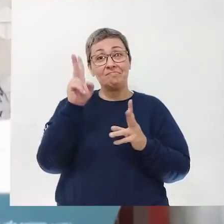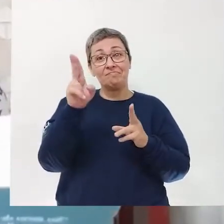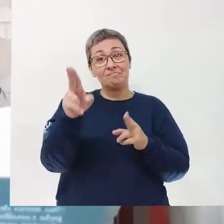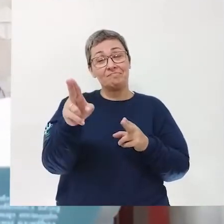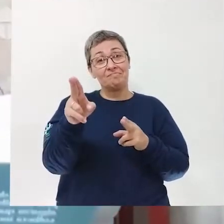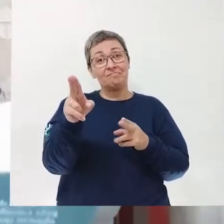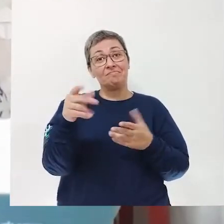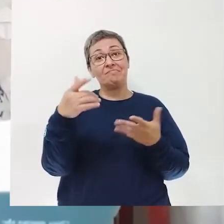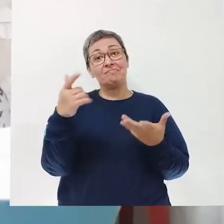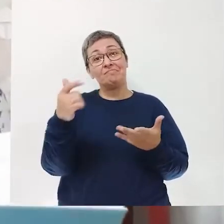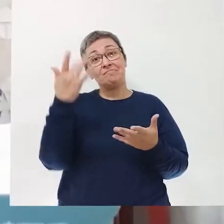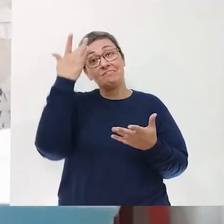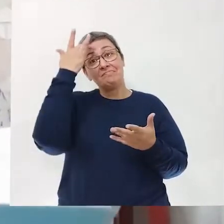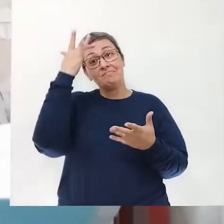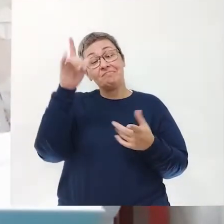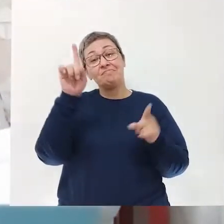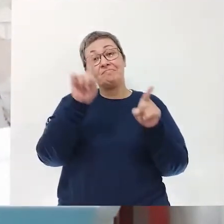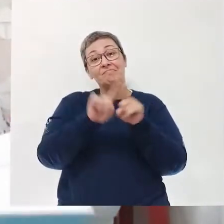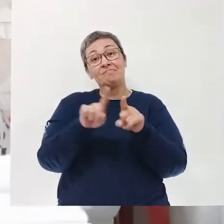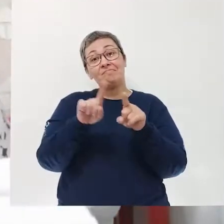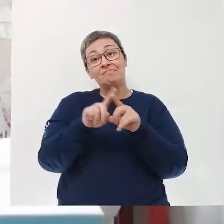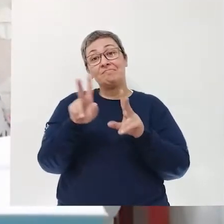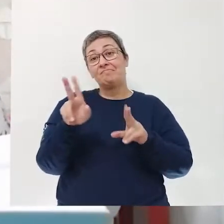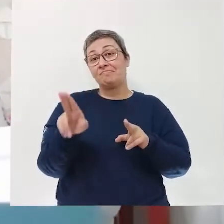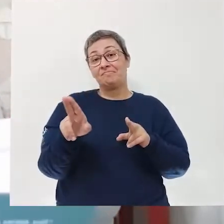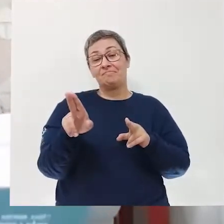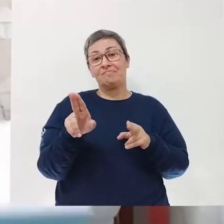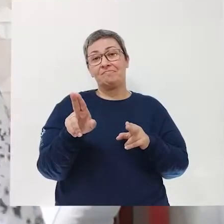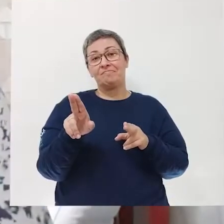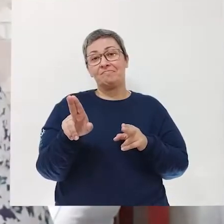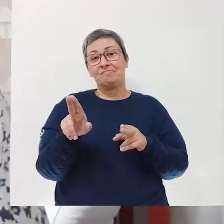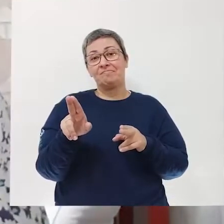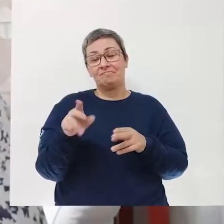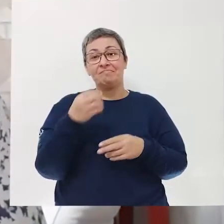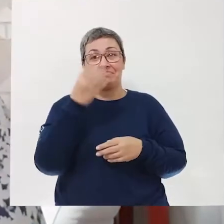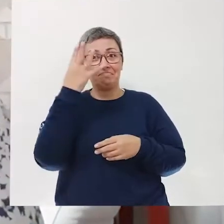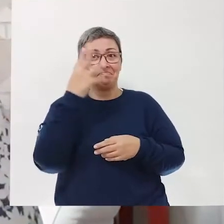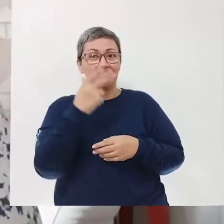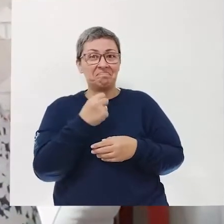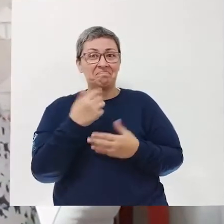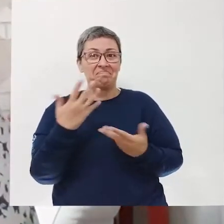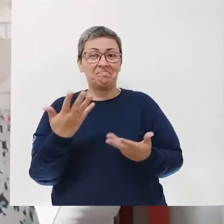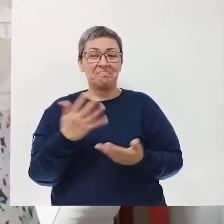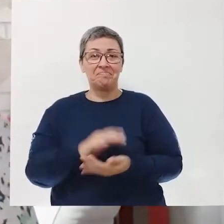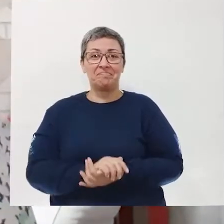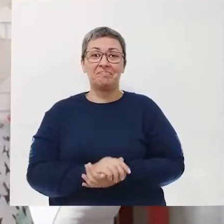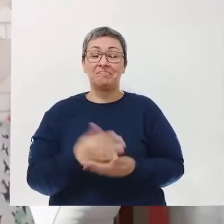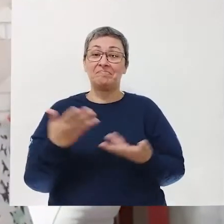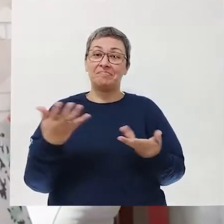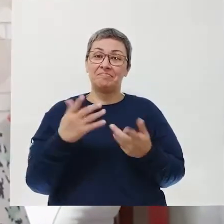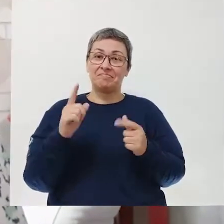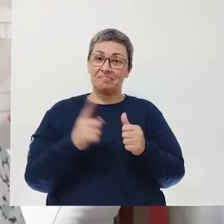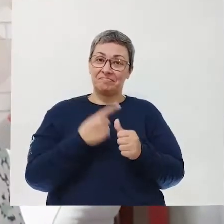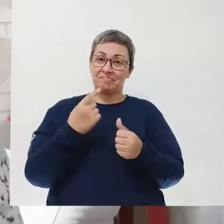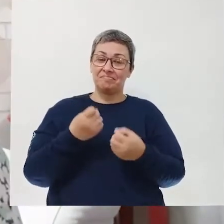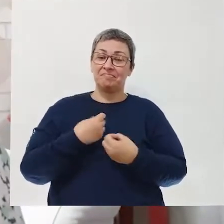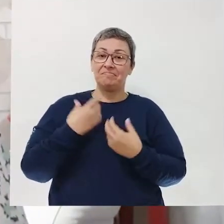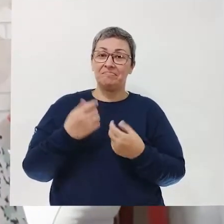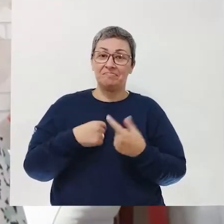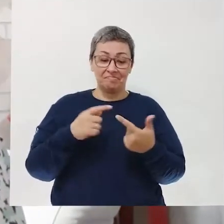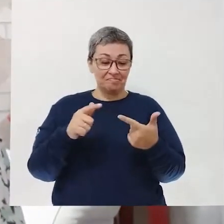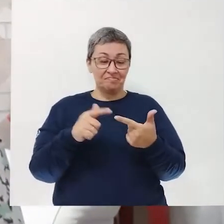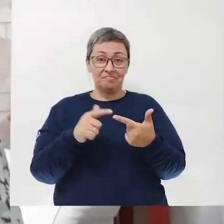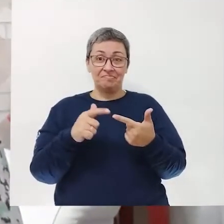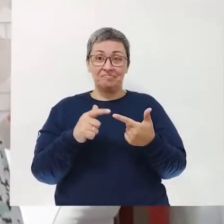sonho, sem saber que também era o meu. Bonito, né, gente? Então, este é o primeiro poema.